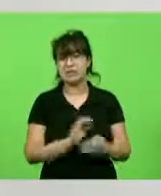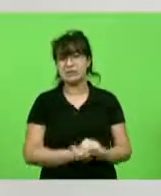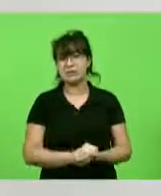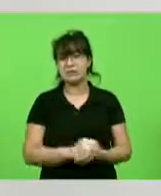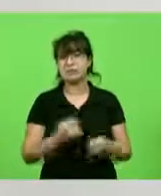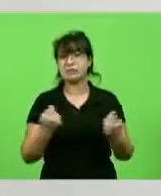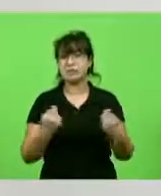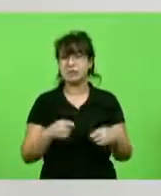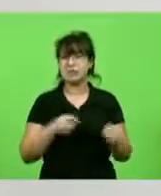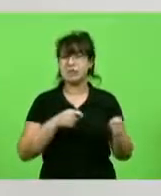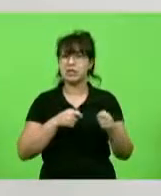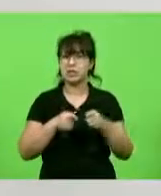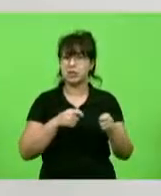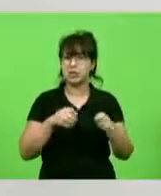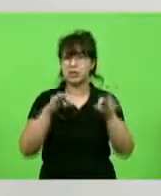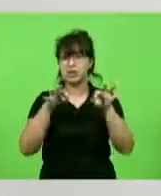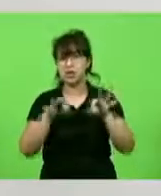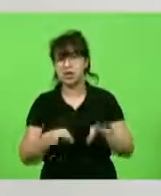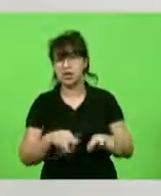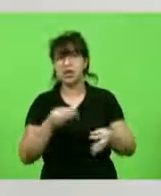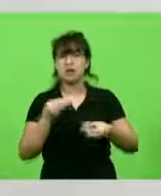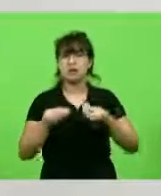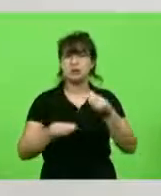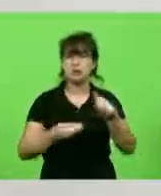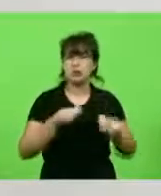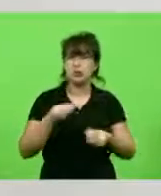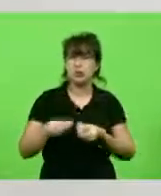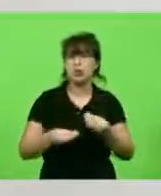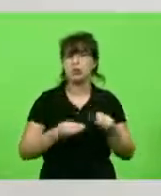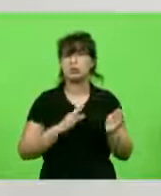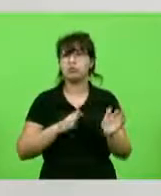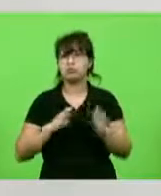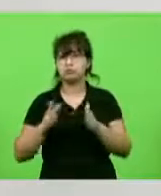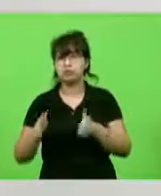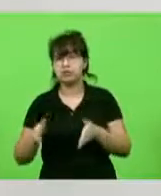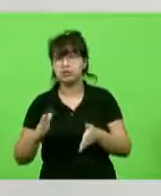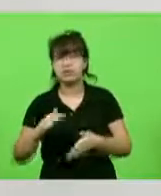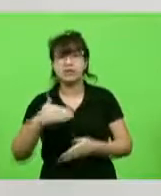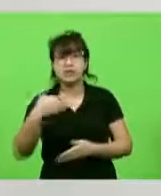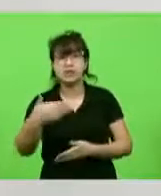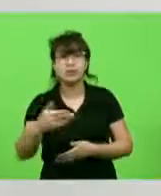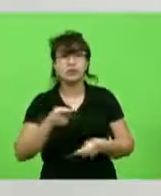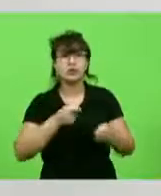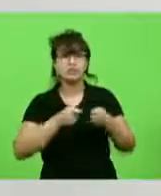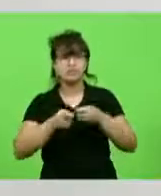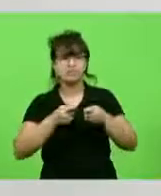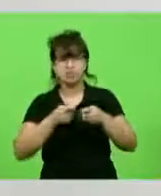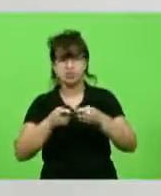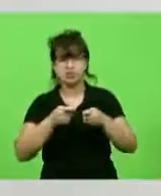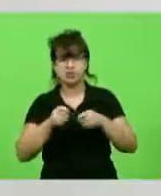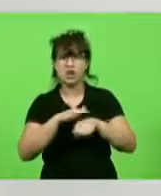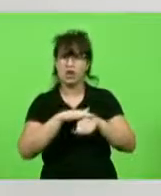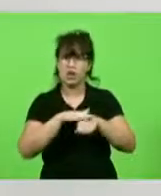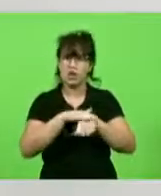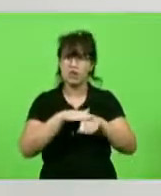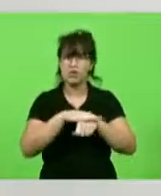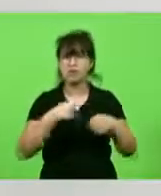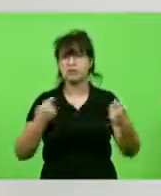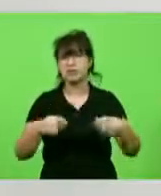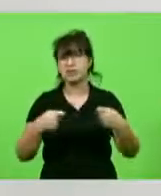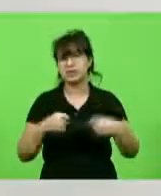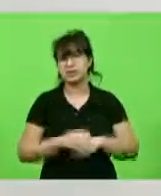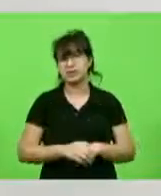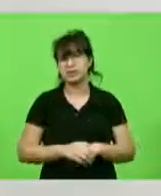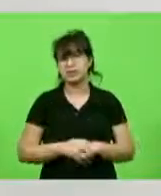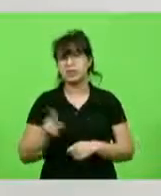-se ao limite daquilo que se pode e depois continuar mais ainda com a negociação, até exaustão, depois é a utilização de